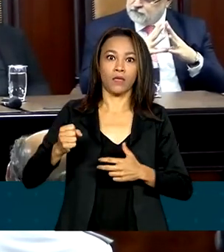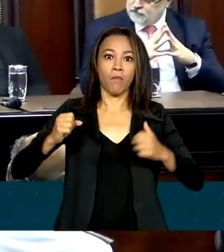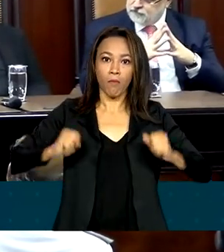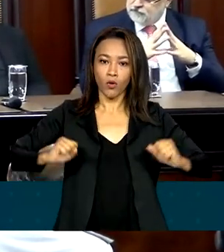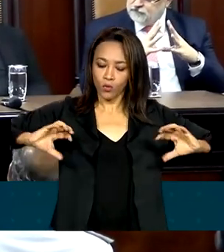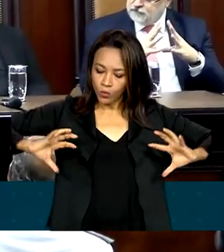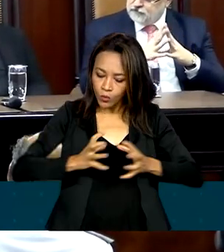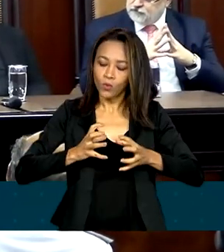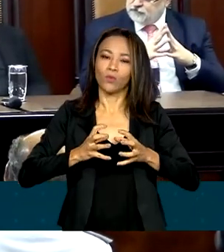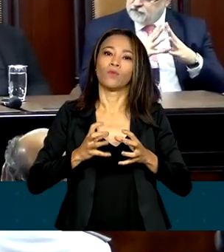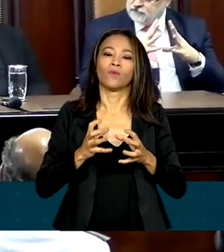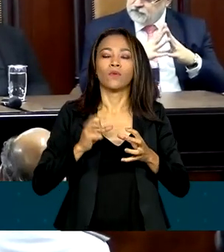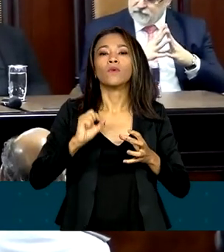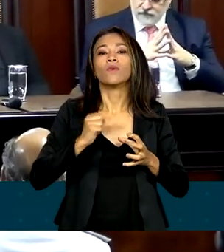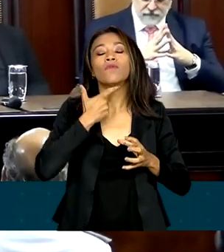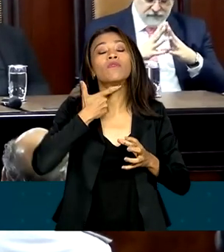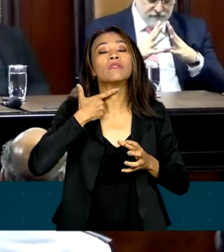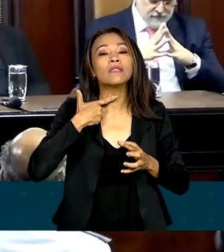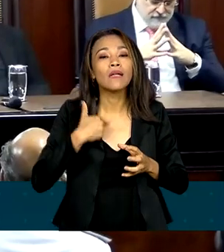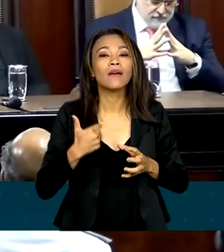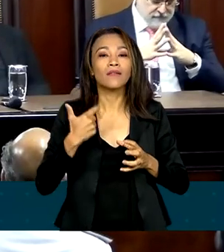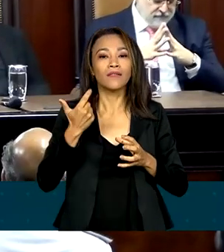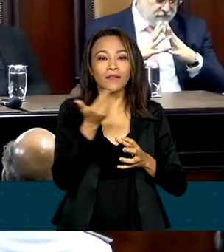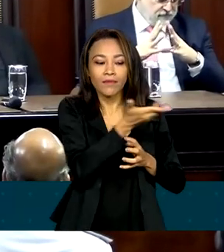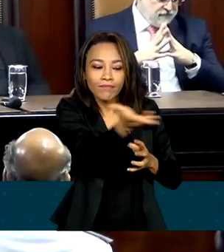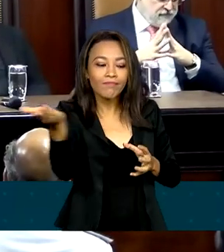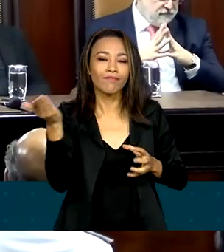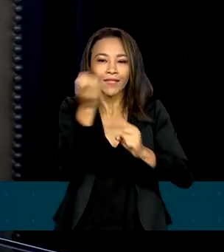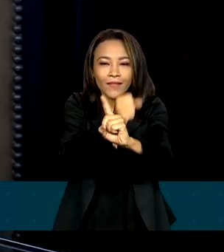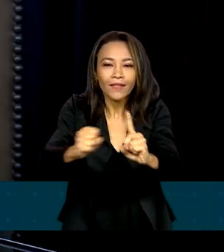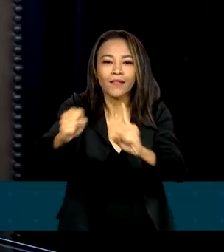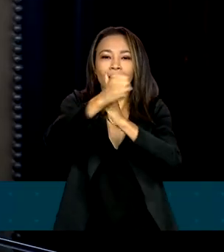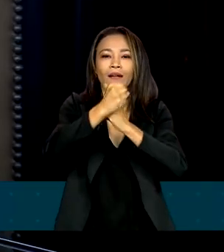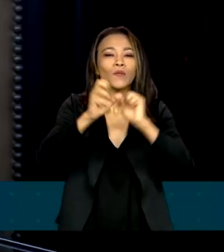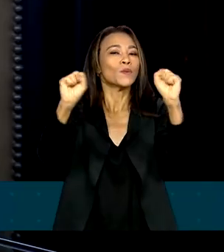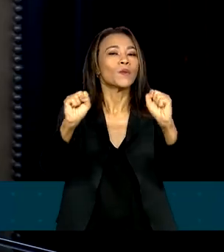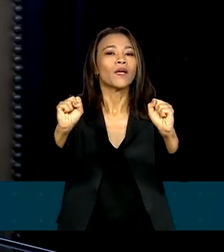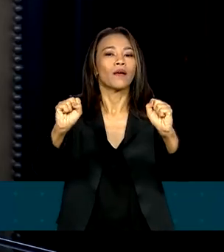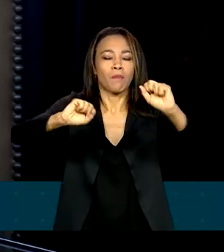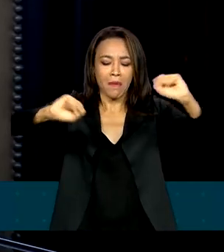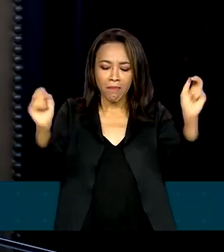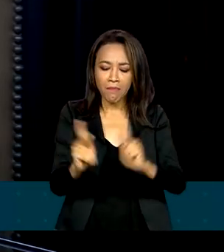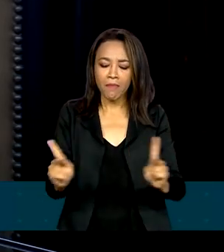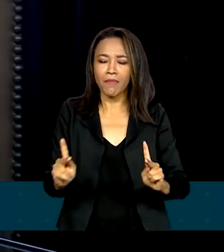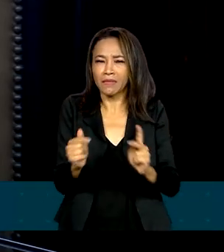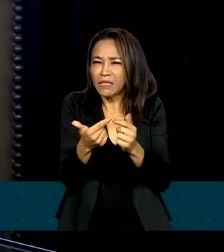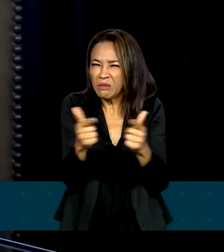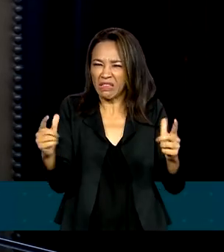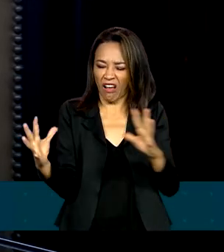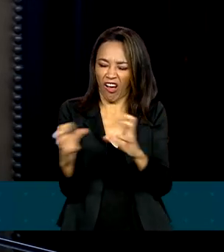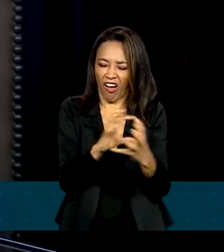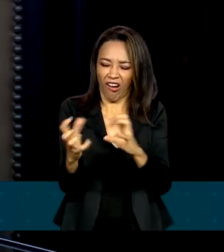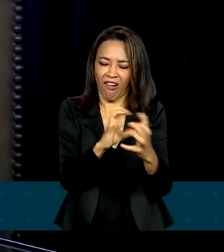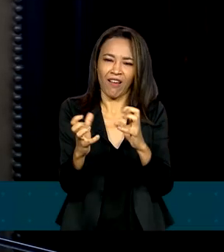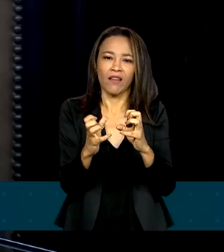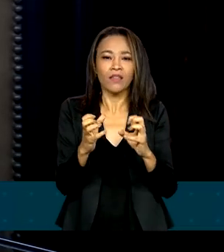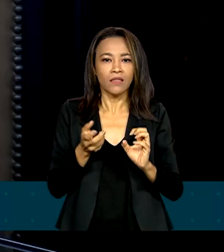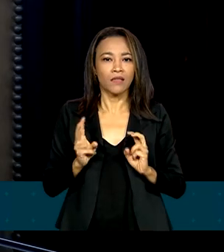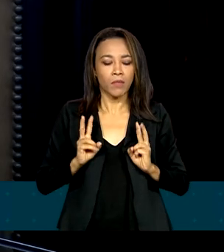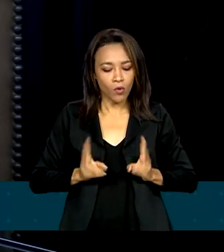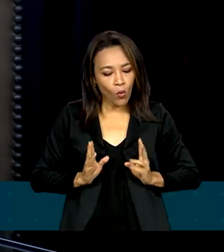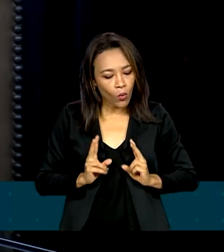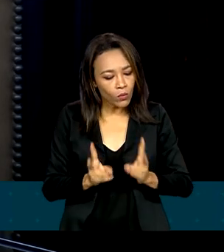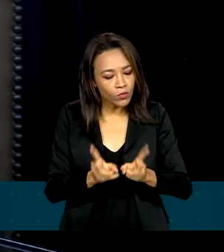unir à vontade maior de nossa gente, que é ver uma pátria sem conflitos e caminhando segura,